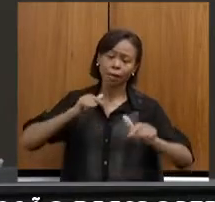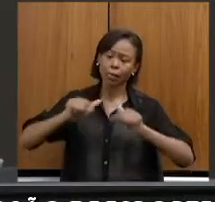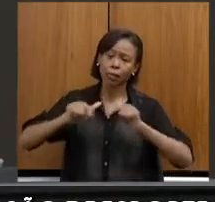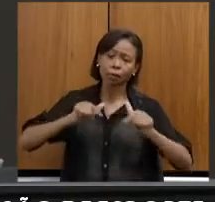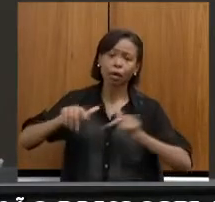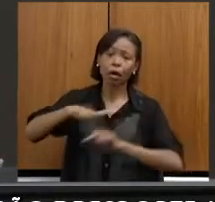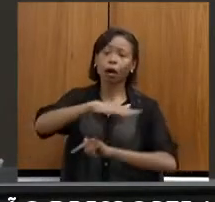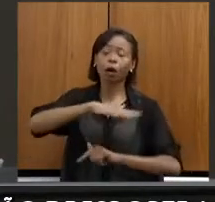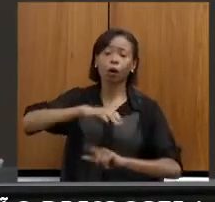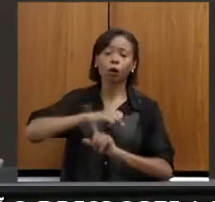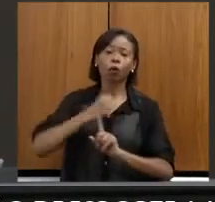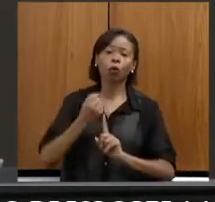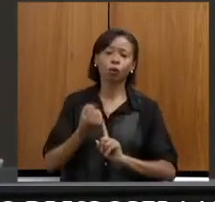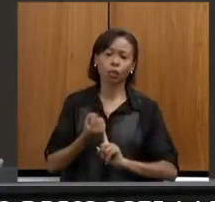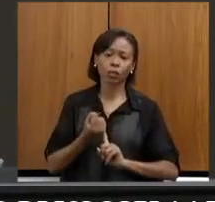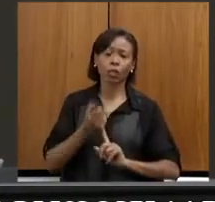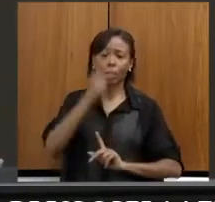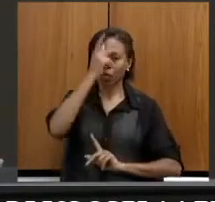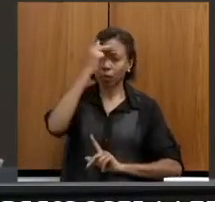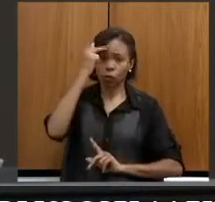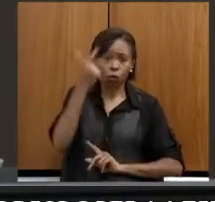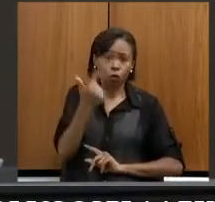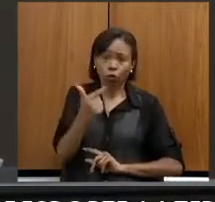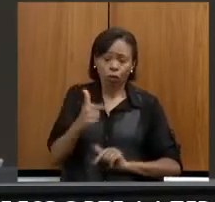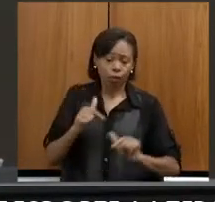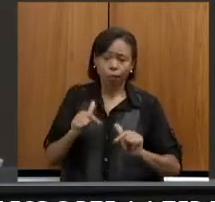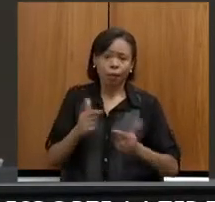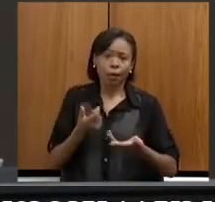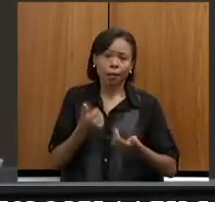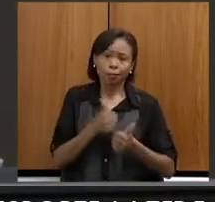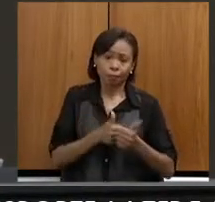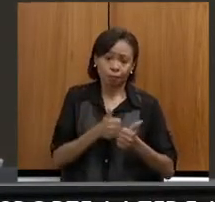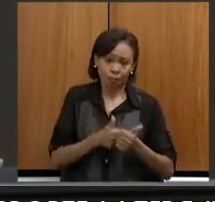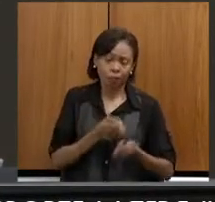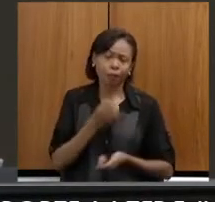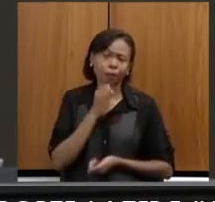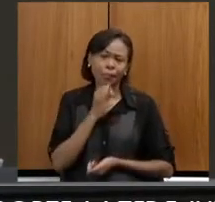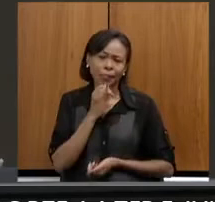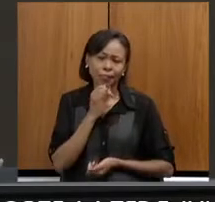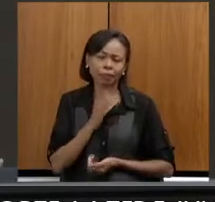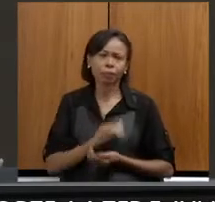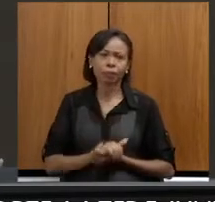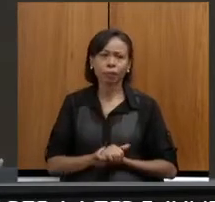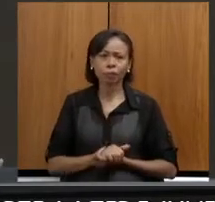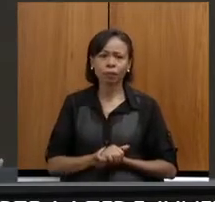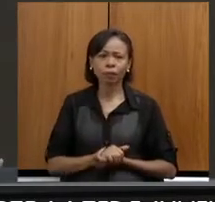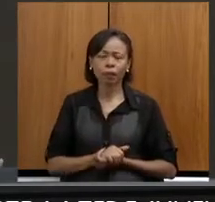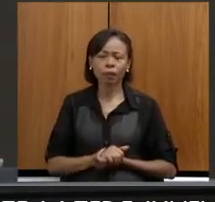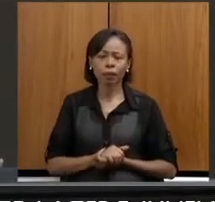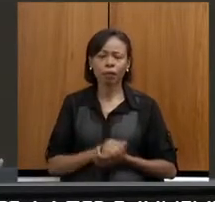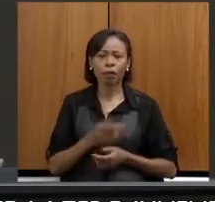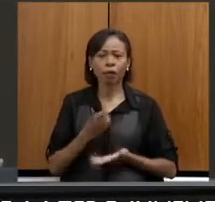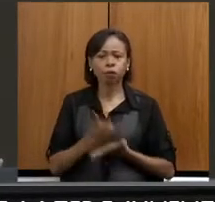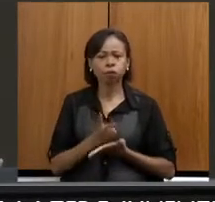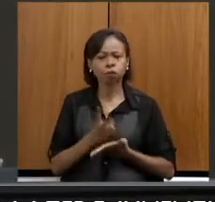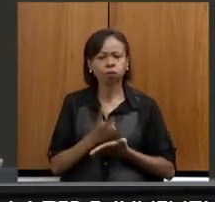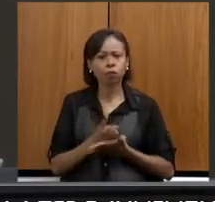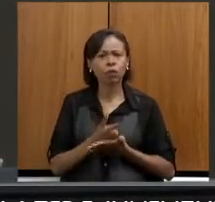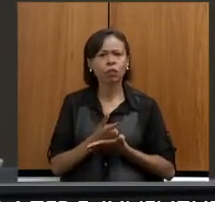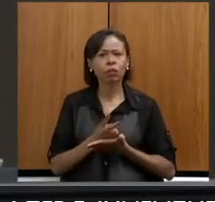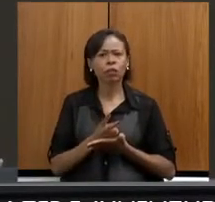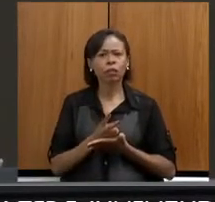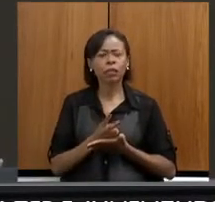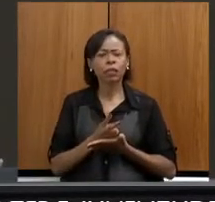trabalho para os desempregados? Por exemplo, na manutenção e limpeza de estradas.